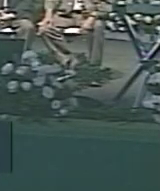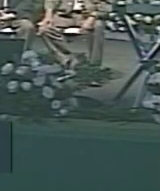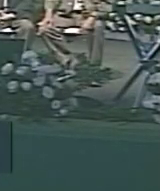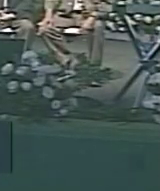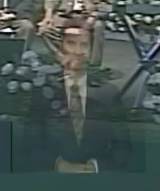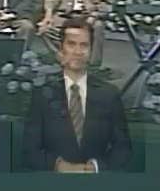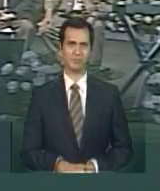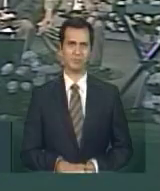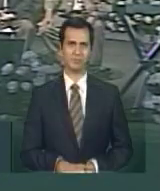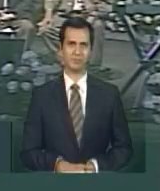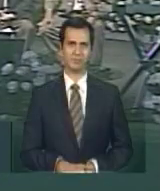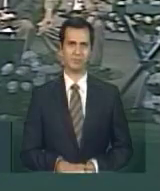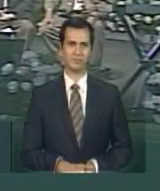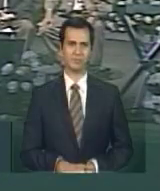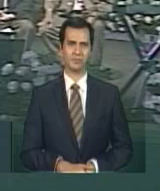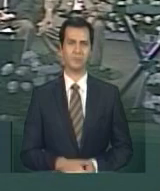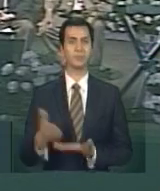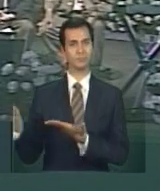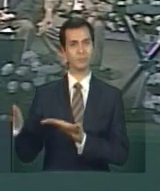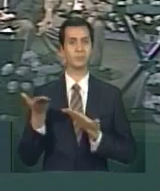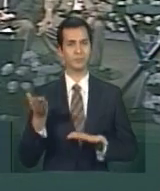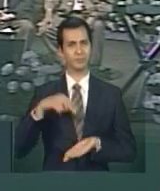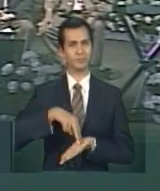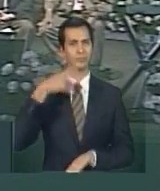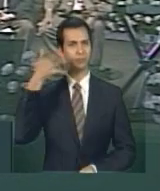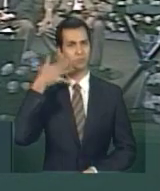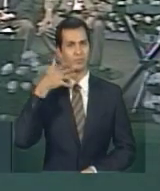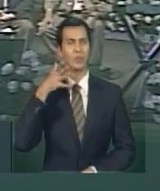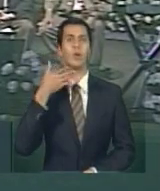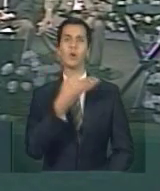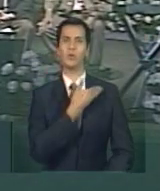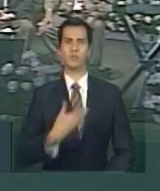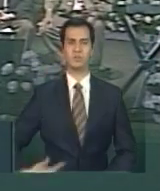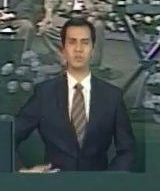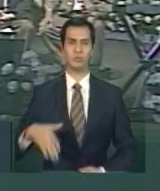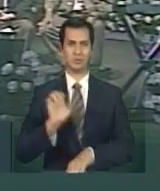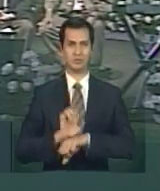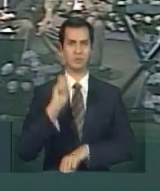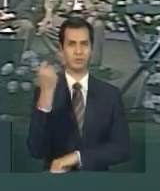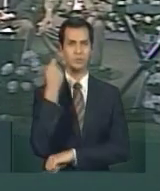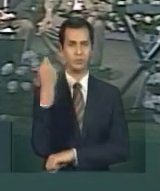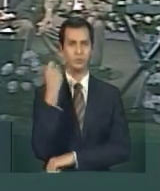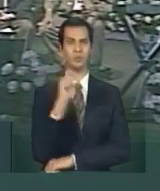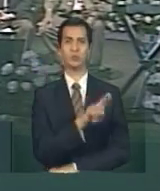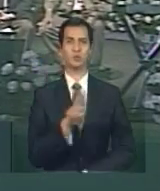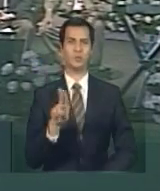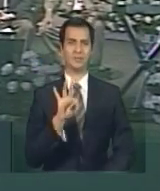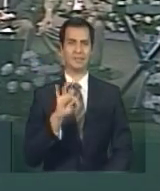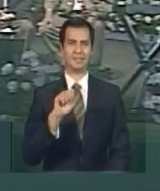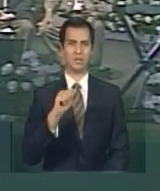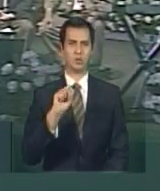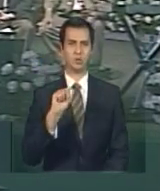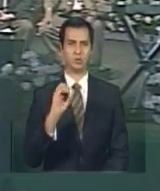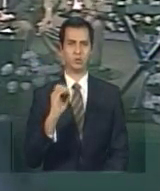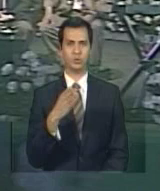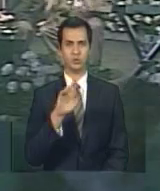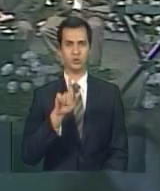Fará uso da palavra o senhor Tarso Genro, governador do Estado do Rio Grande do Sul.